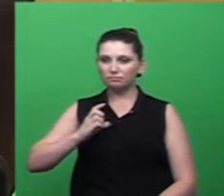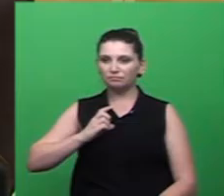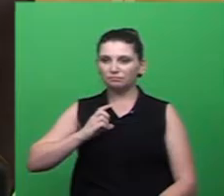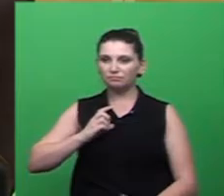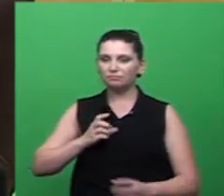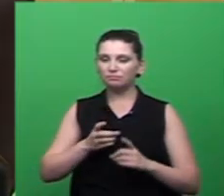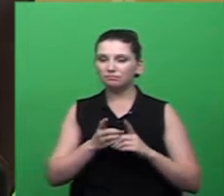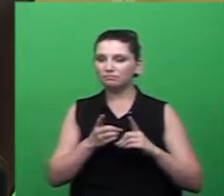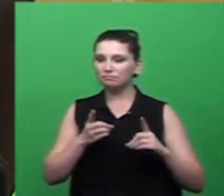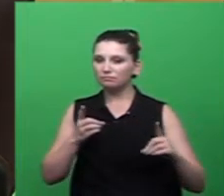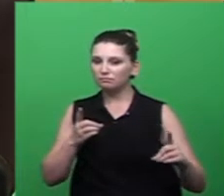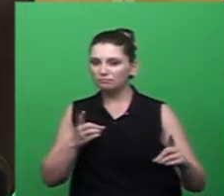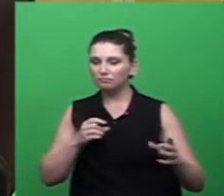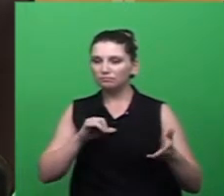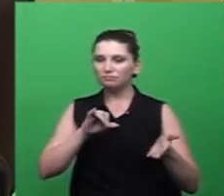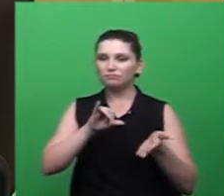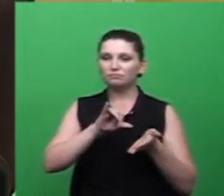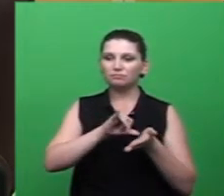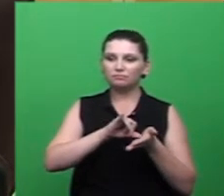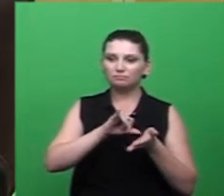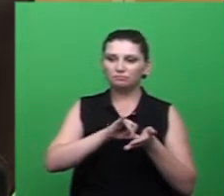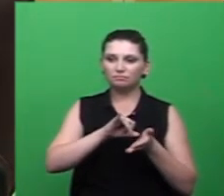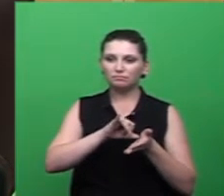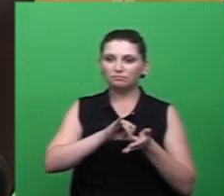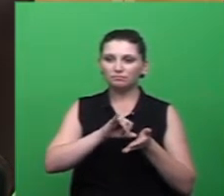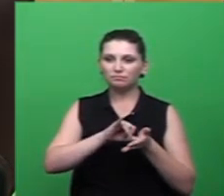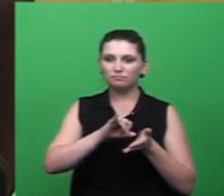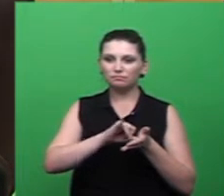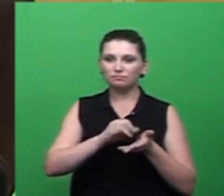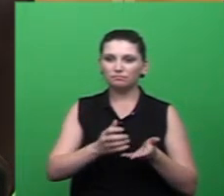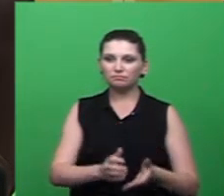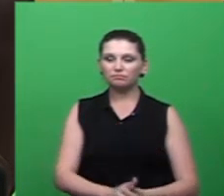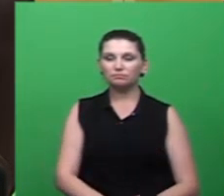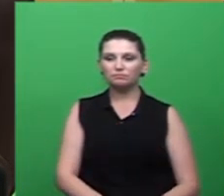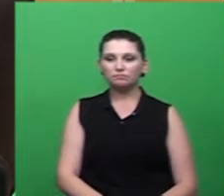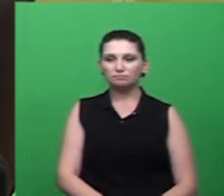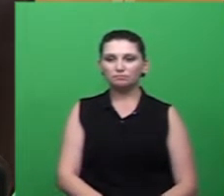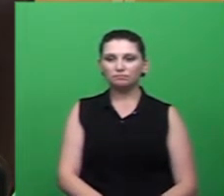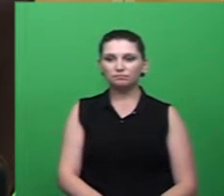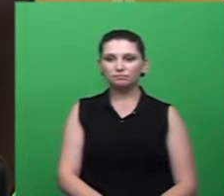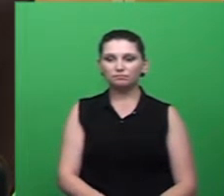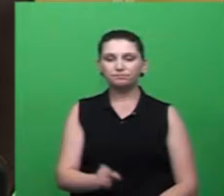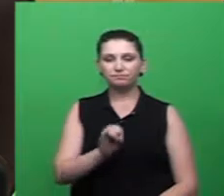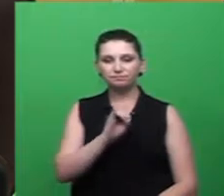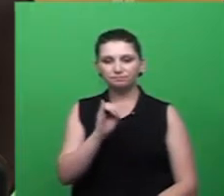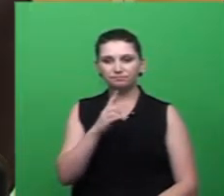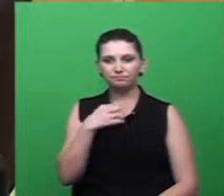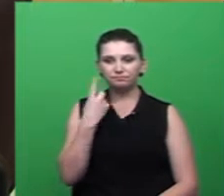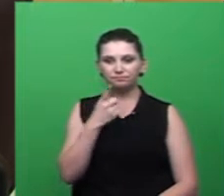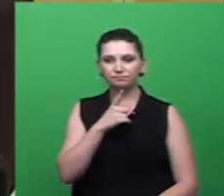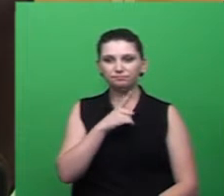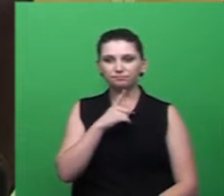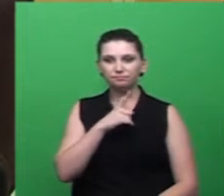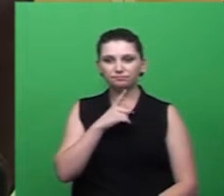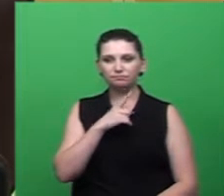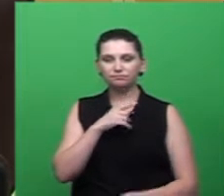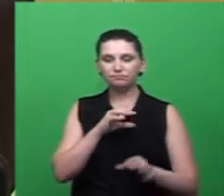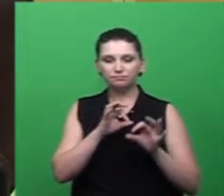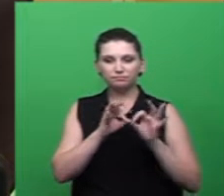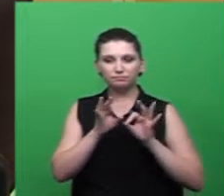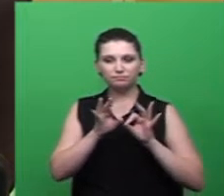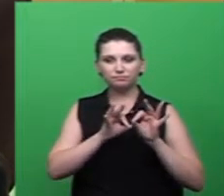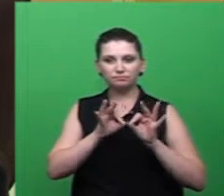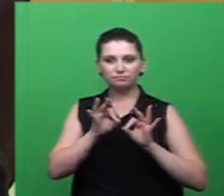só com um veículo ele pode ser feito. Ora, se nós temos toda uma estrutura através da fundação do meio